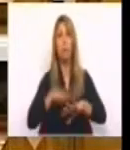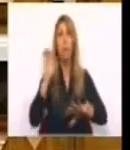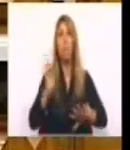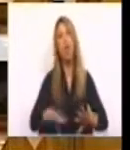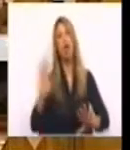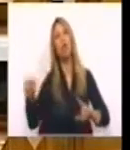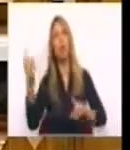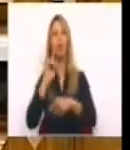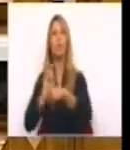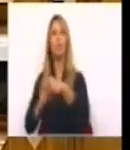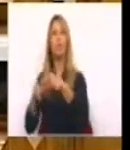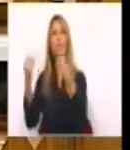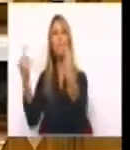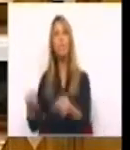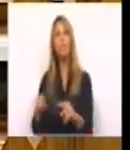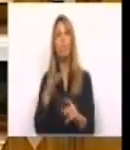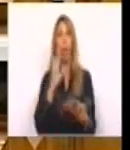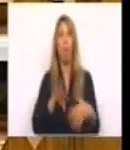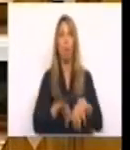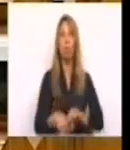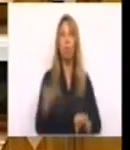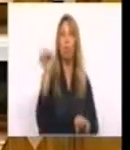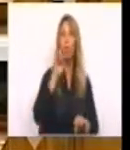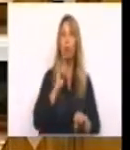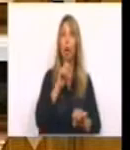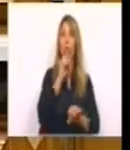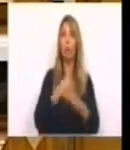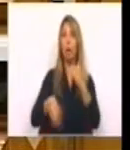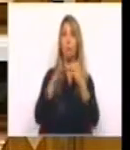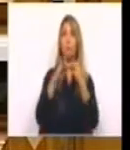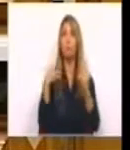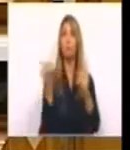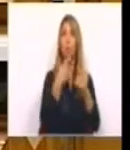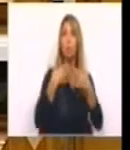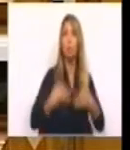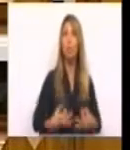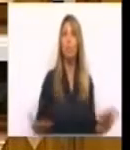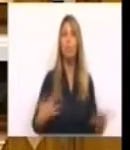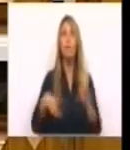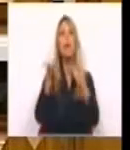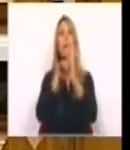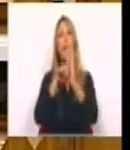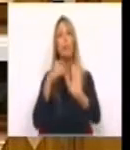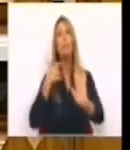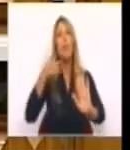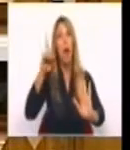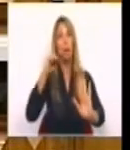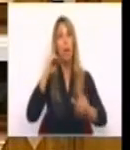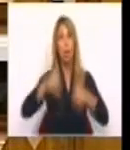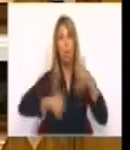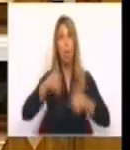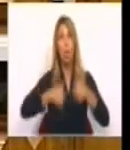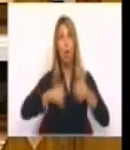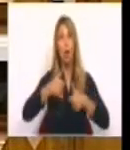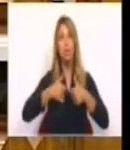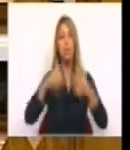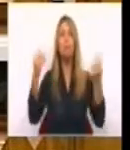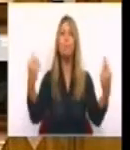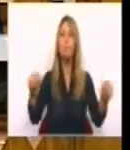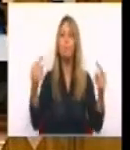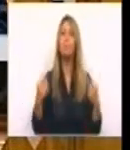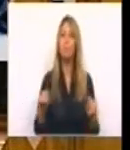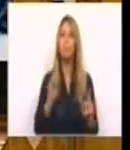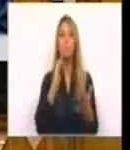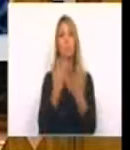valor e oportunidades para todos. As leis e a autoridade da concorrência existem para